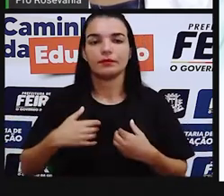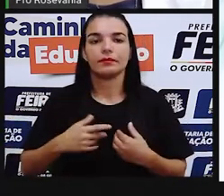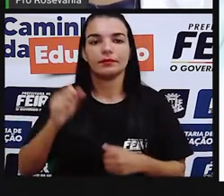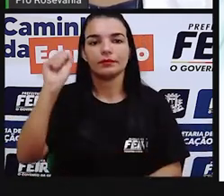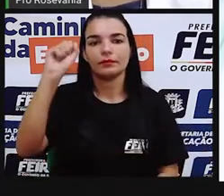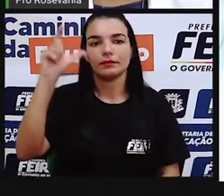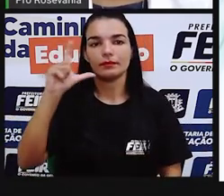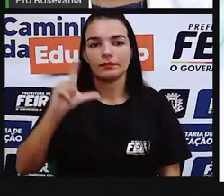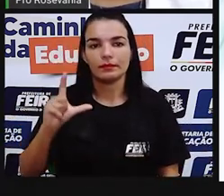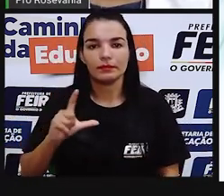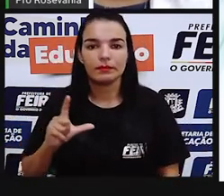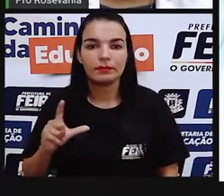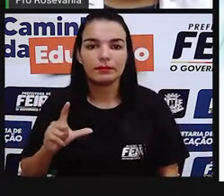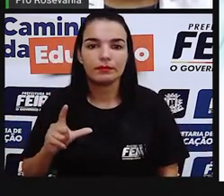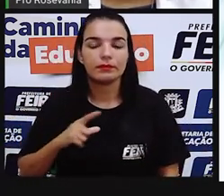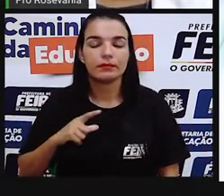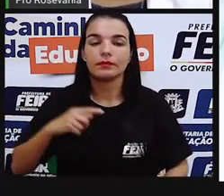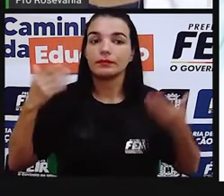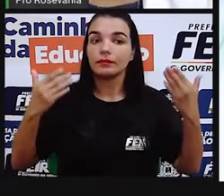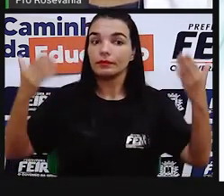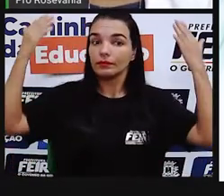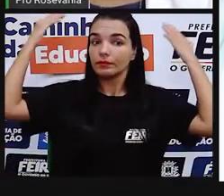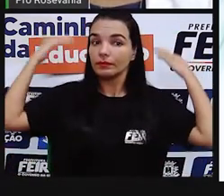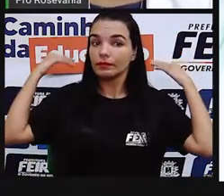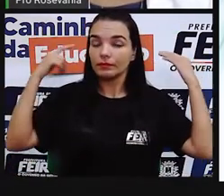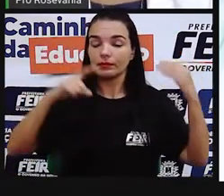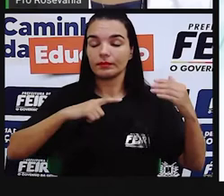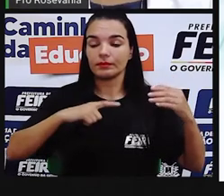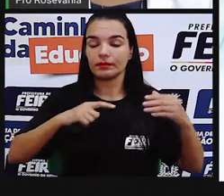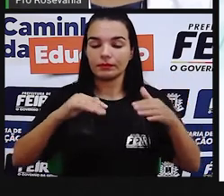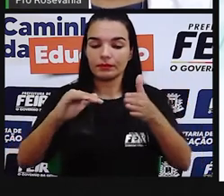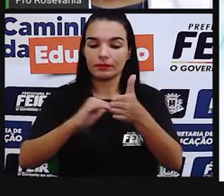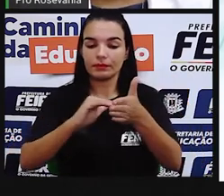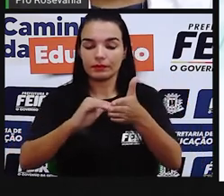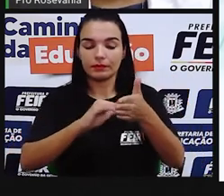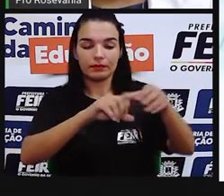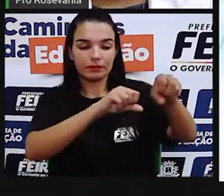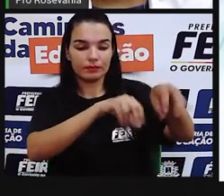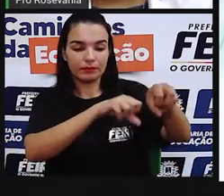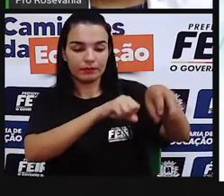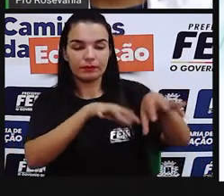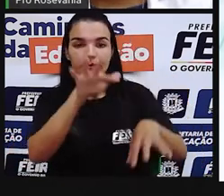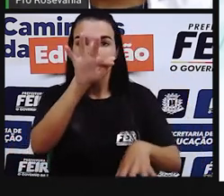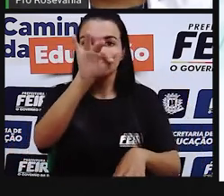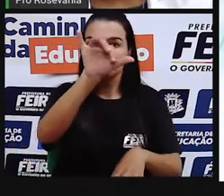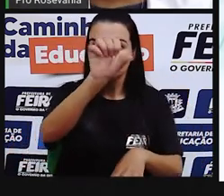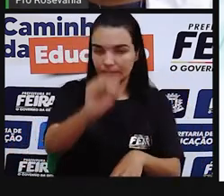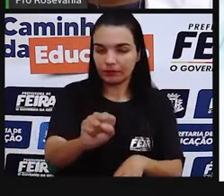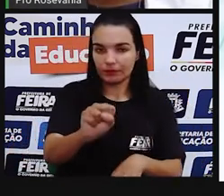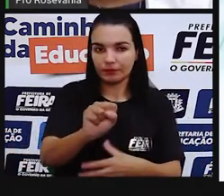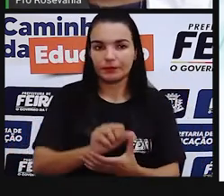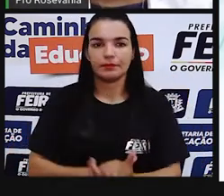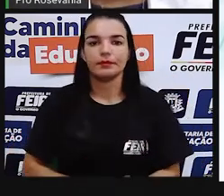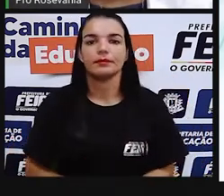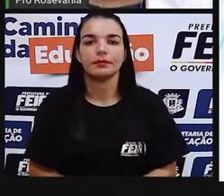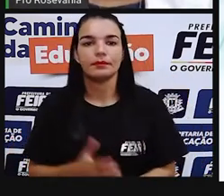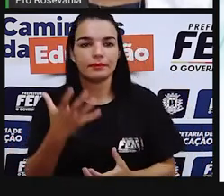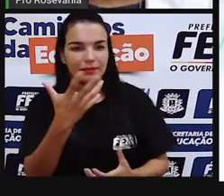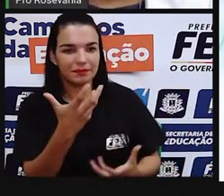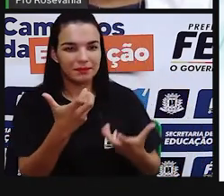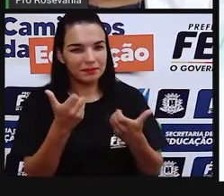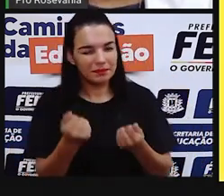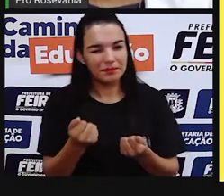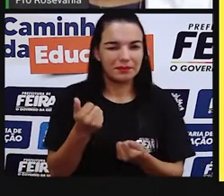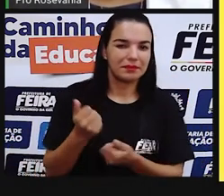atrás de mim tem a logomarca da Secretaria de Educação do município. Vamos lá para a nossa